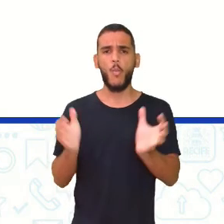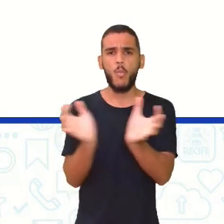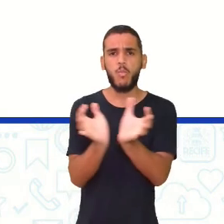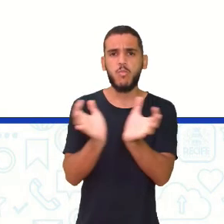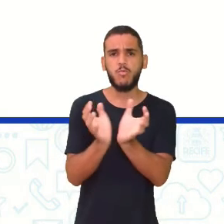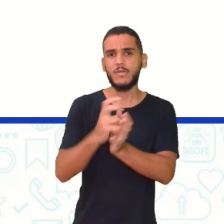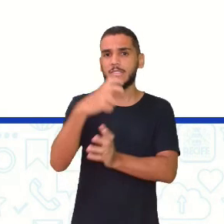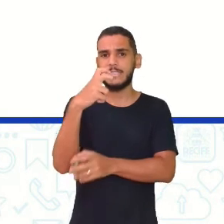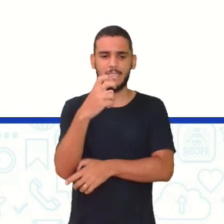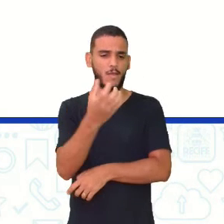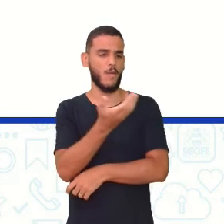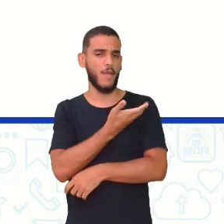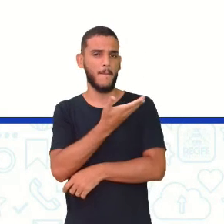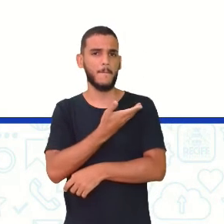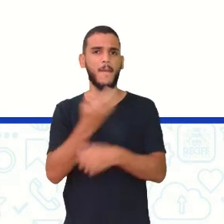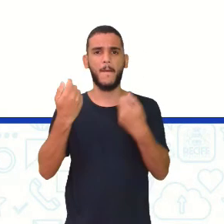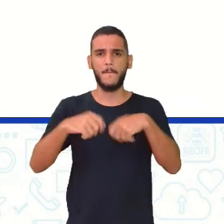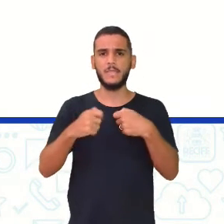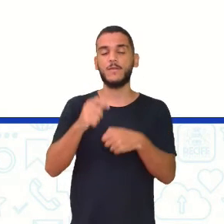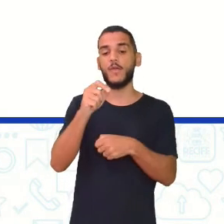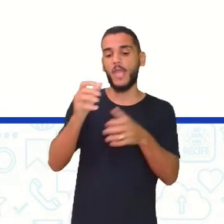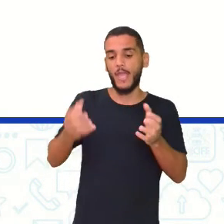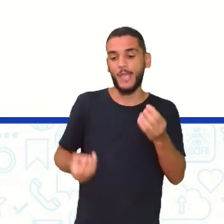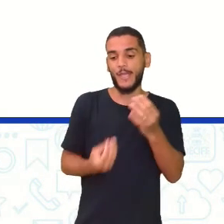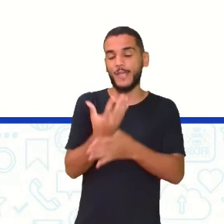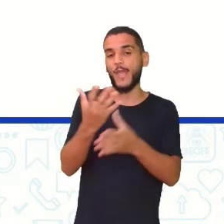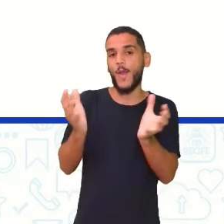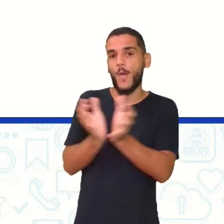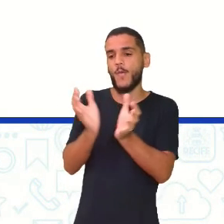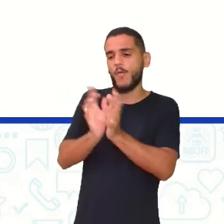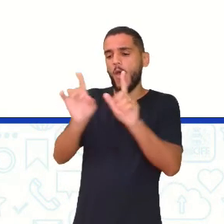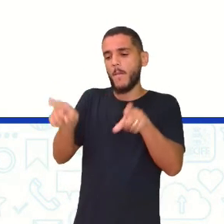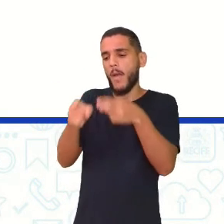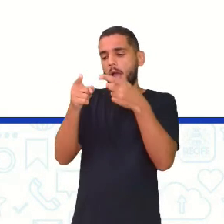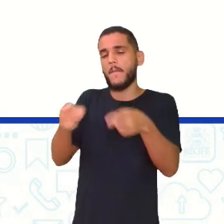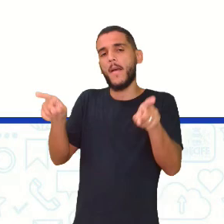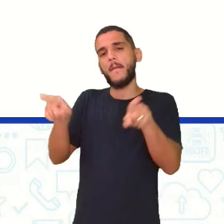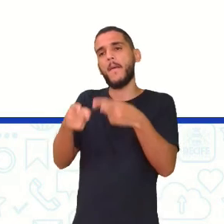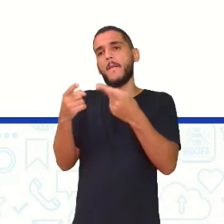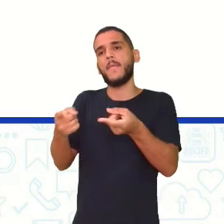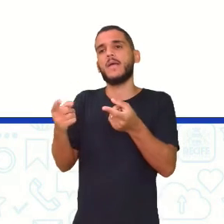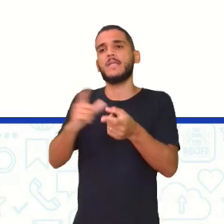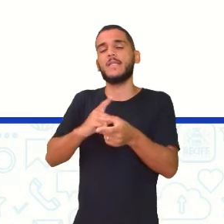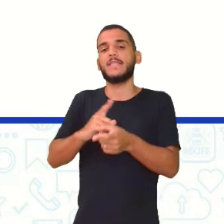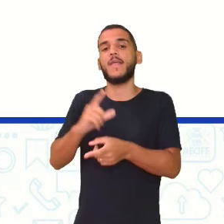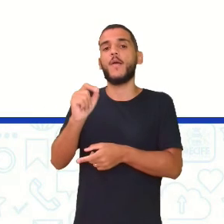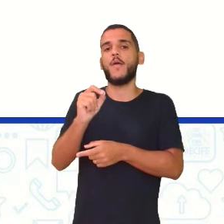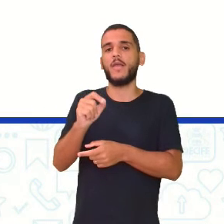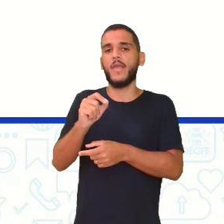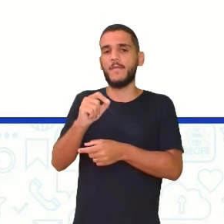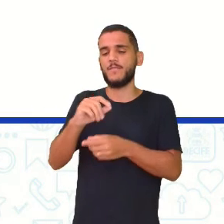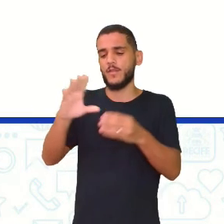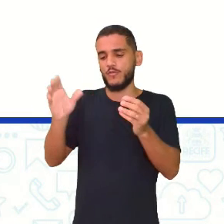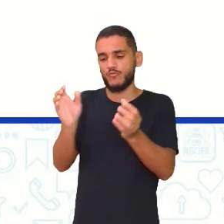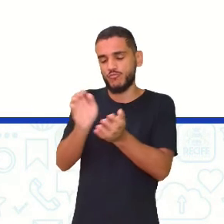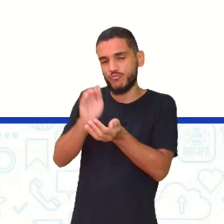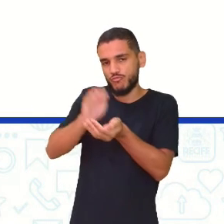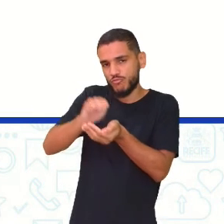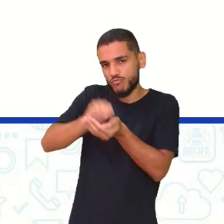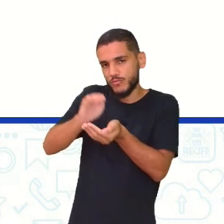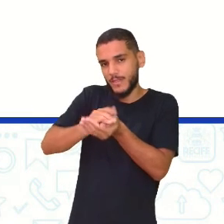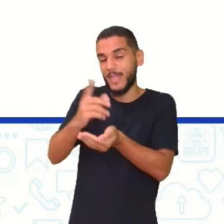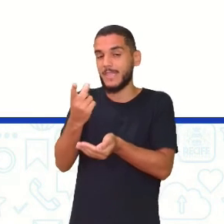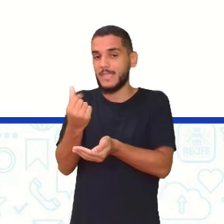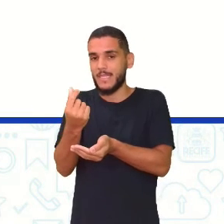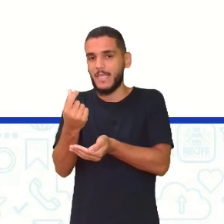5 amigos Deseja formar Uma bandinha E fará uma cotinha Para comparar os instrumentos A seguir Os valores de cada